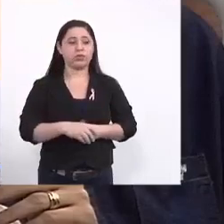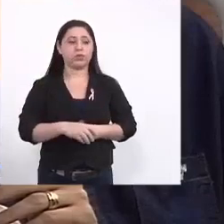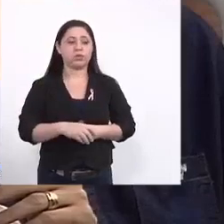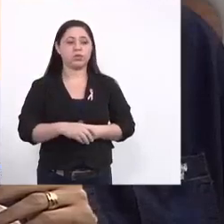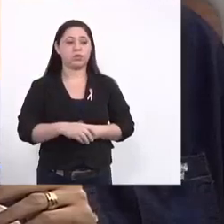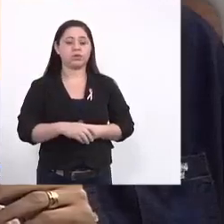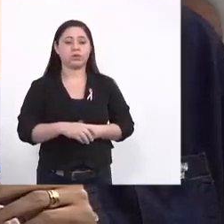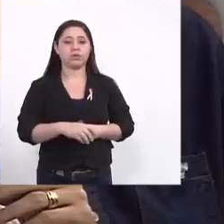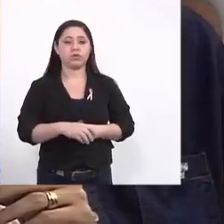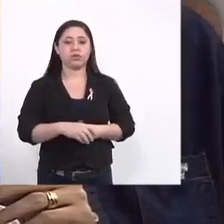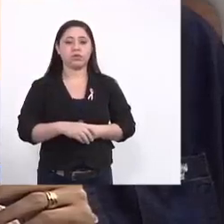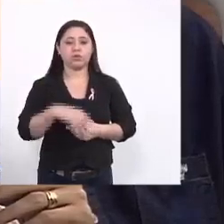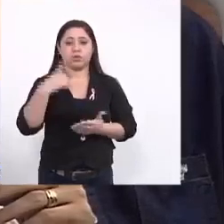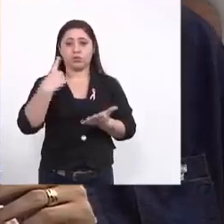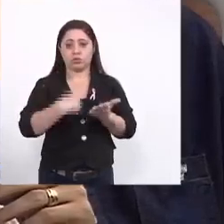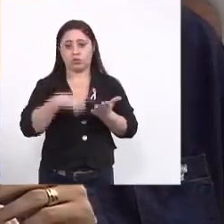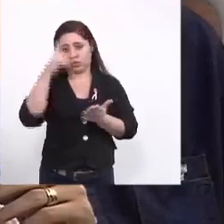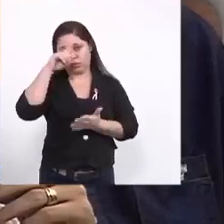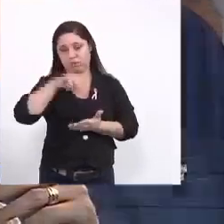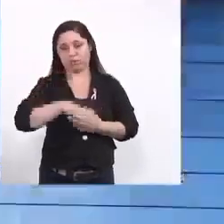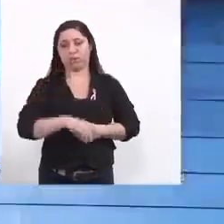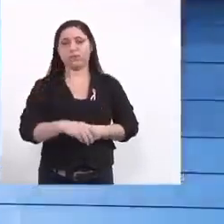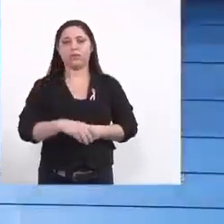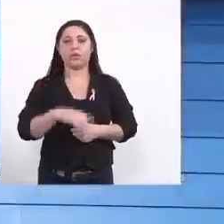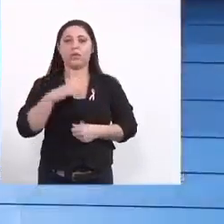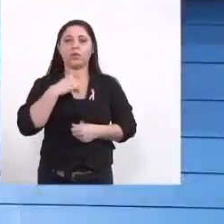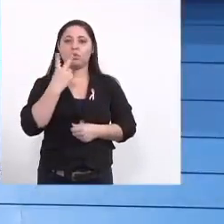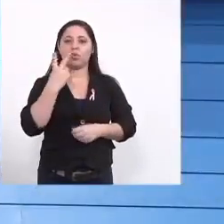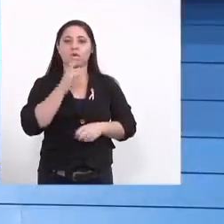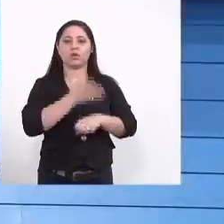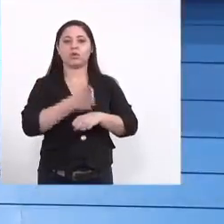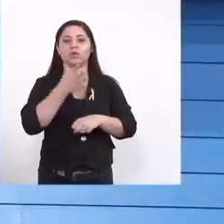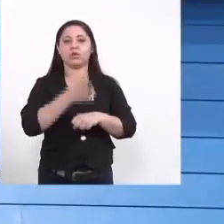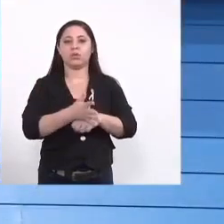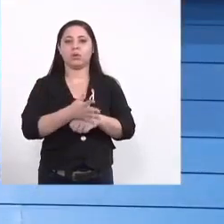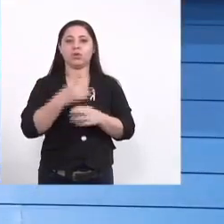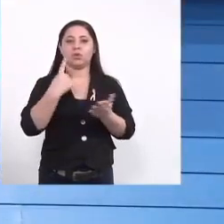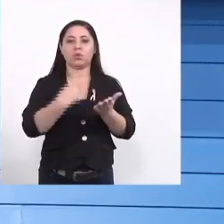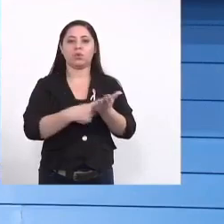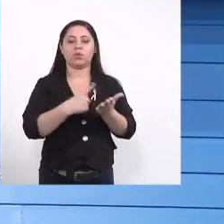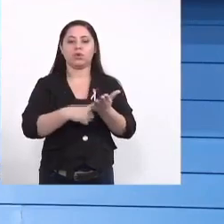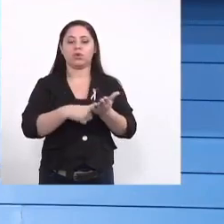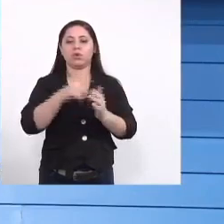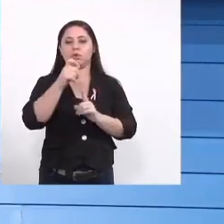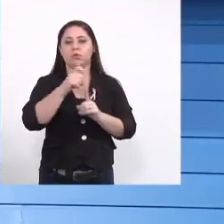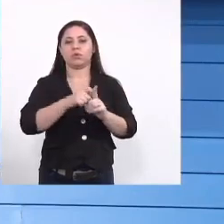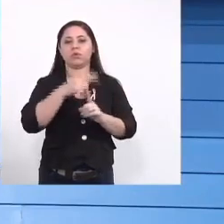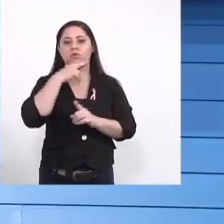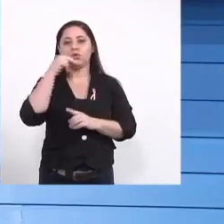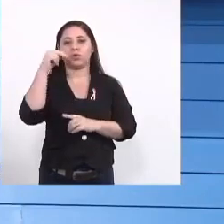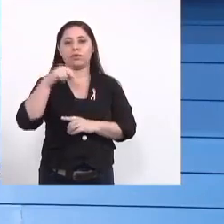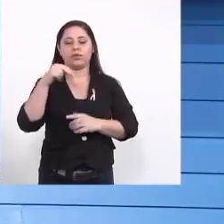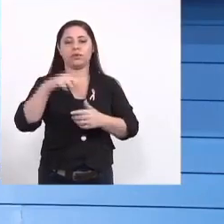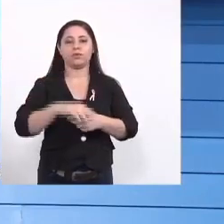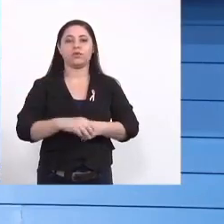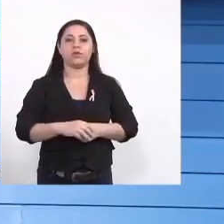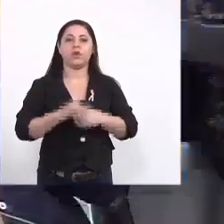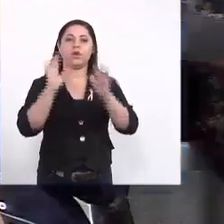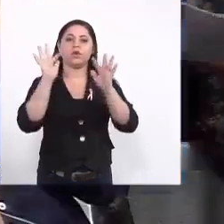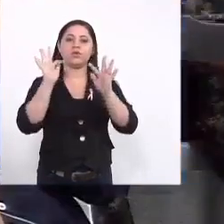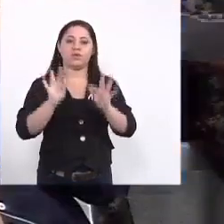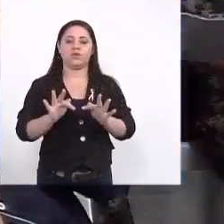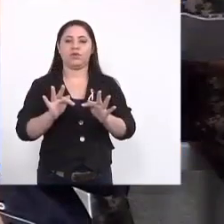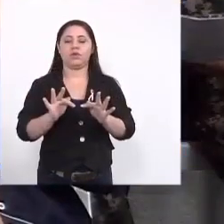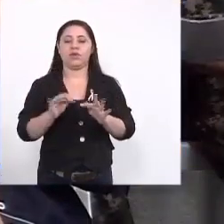data prevista nós estamos com dois treinamentos agendados também para o mês de novembro final